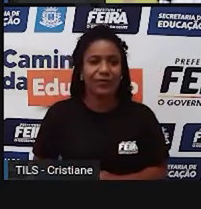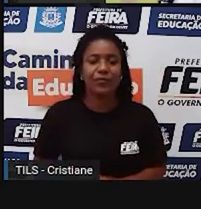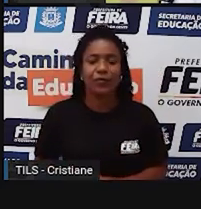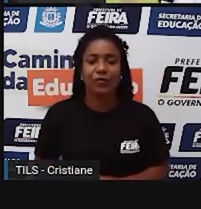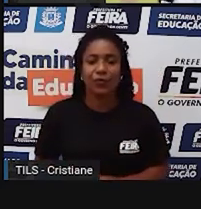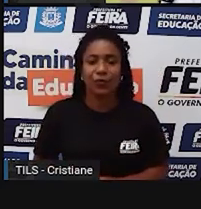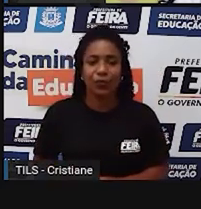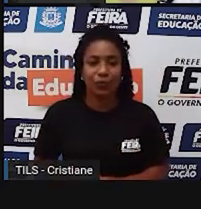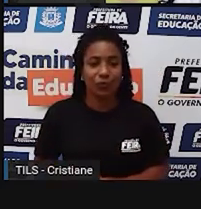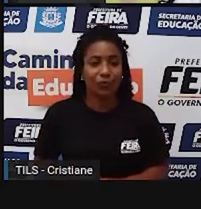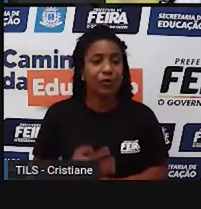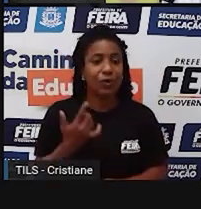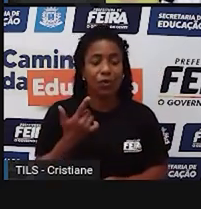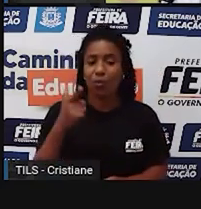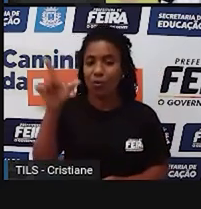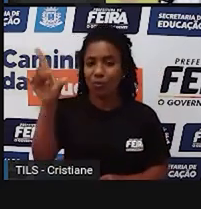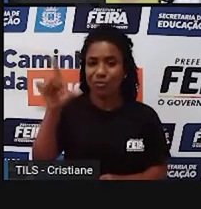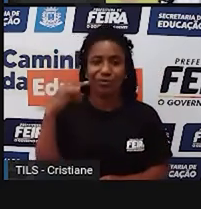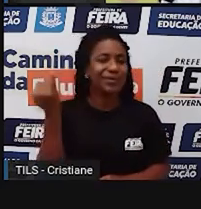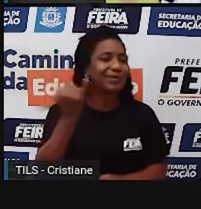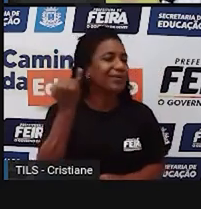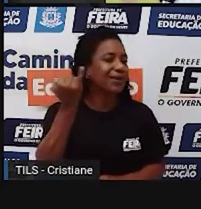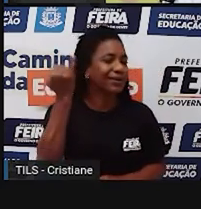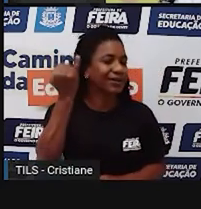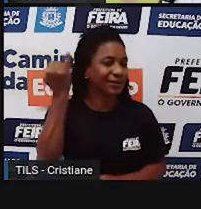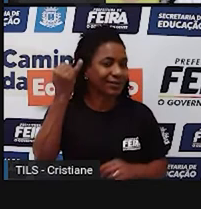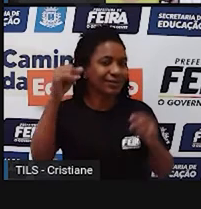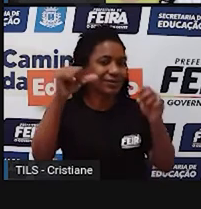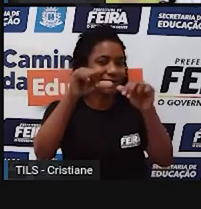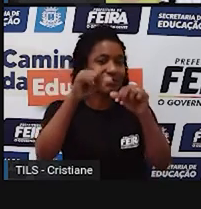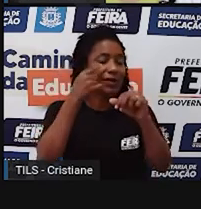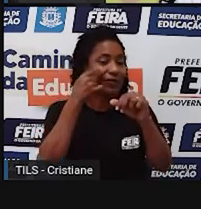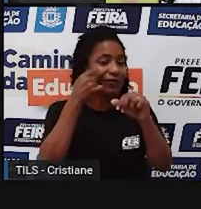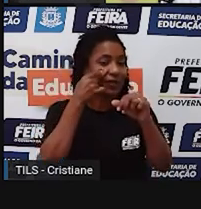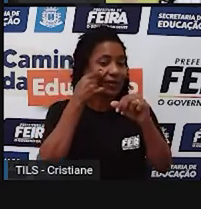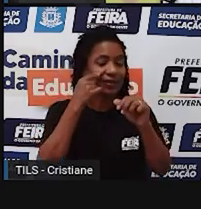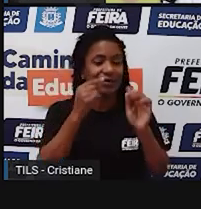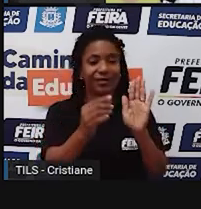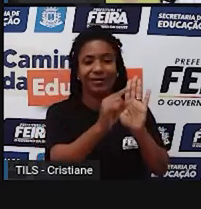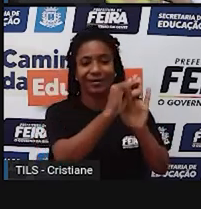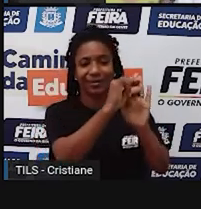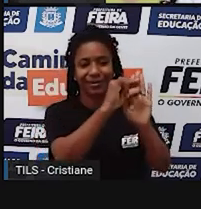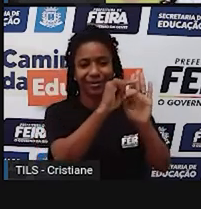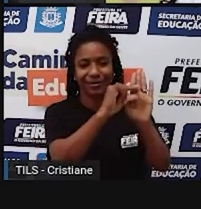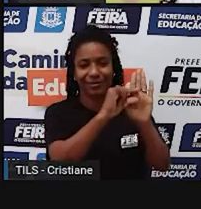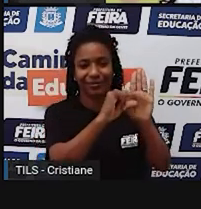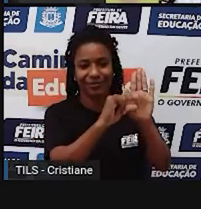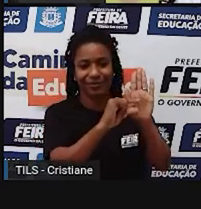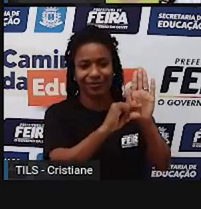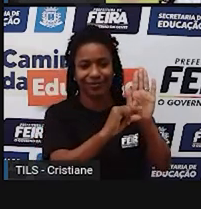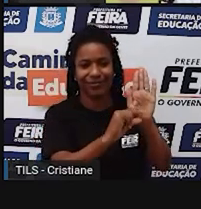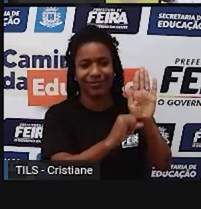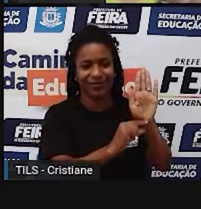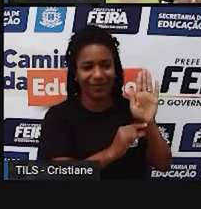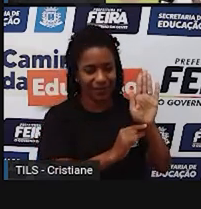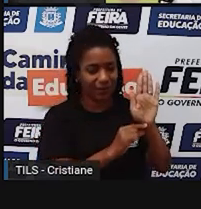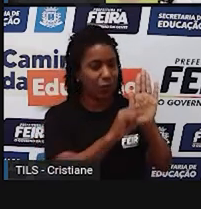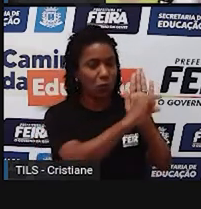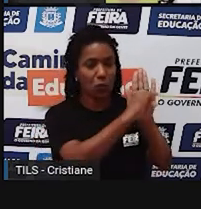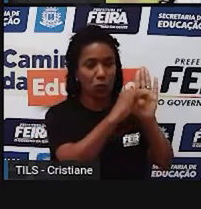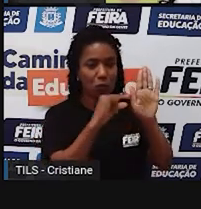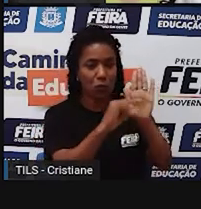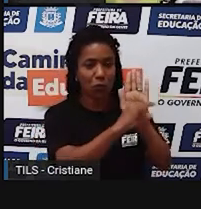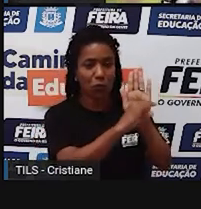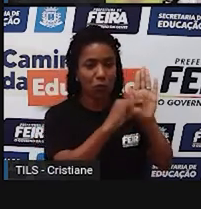Outra coisa importante no mapa é a legenda. essa legenda, como eu falei, é onde tem a